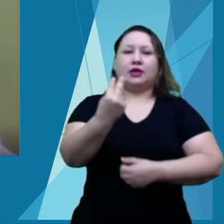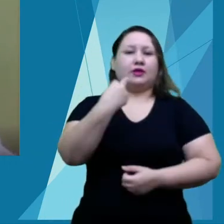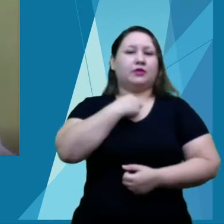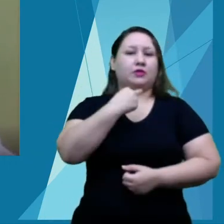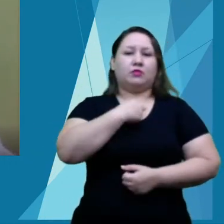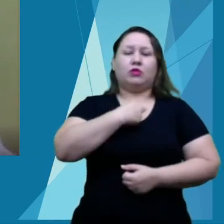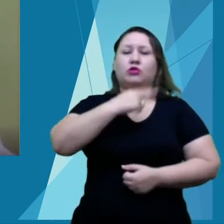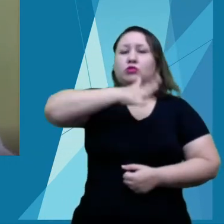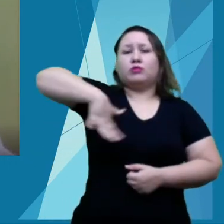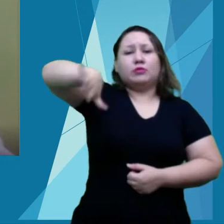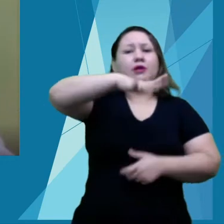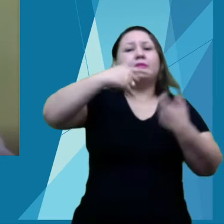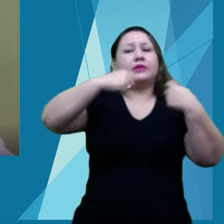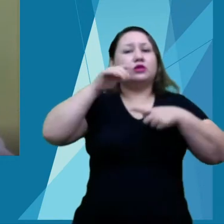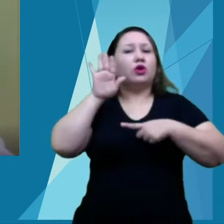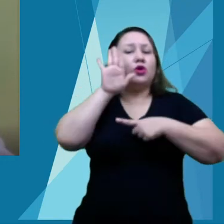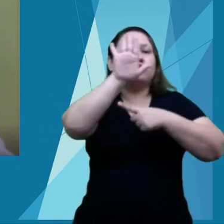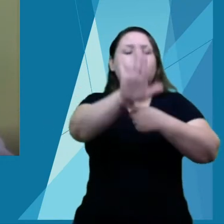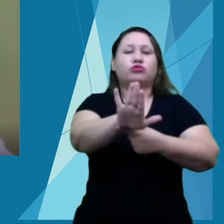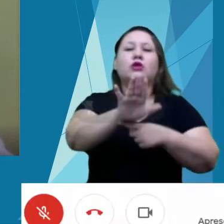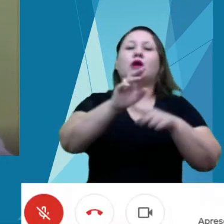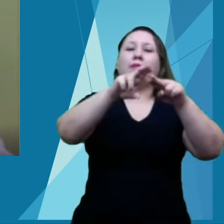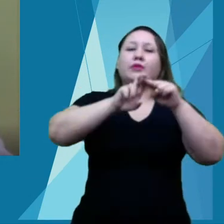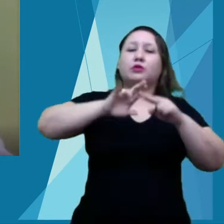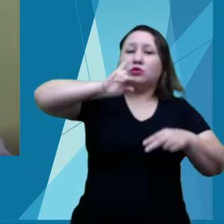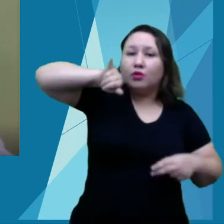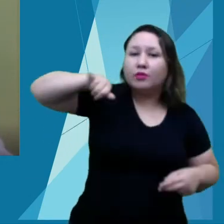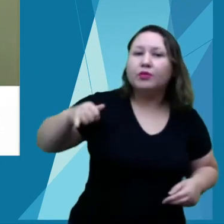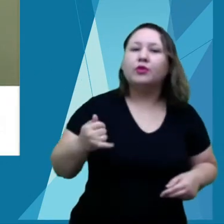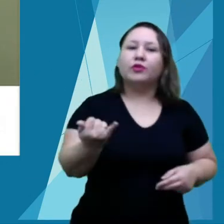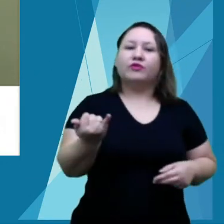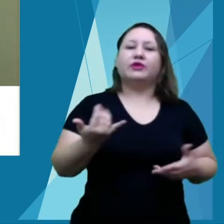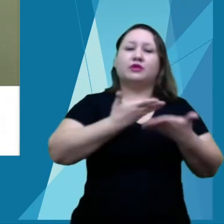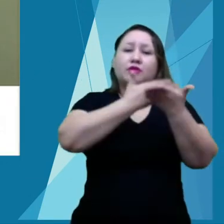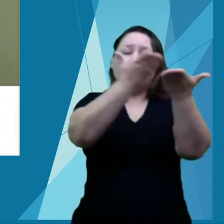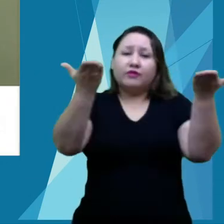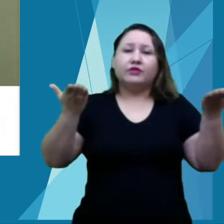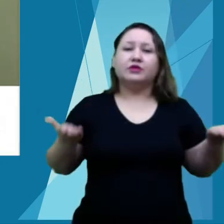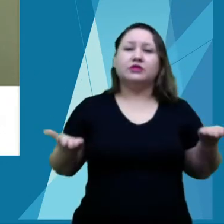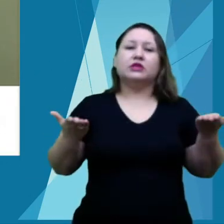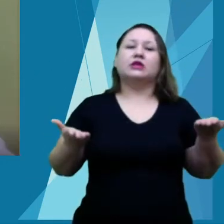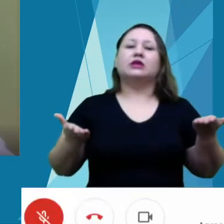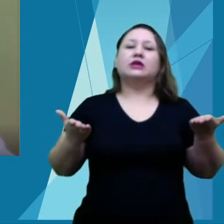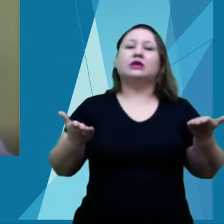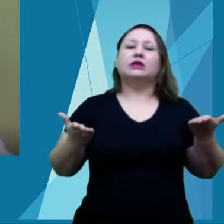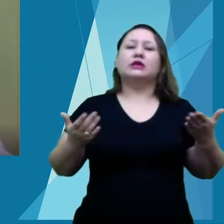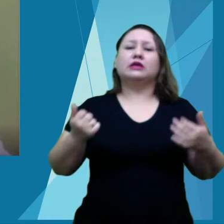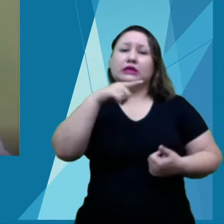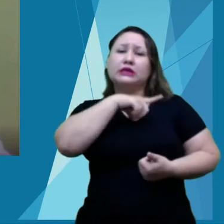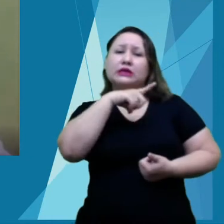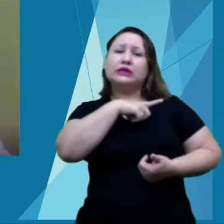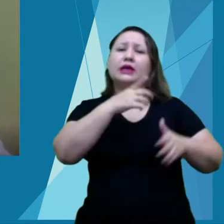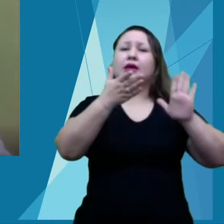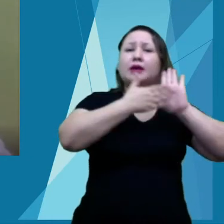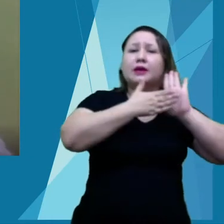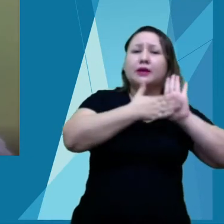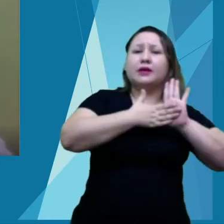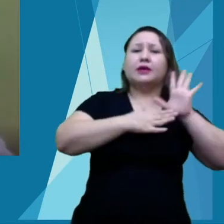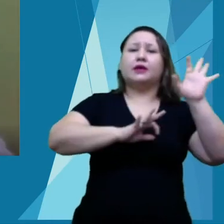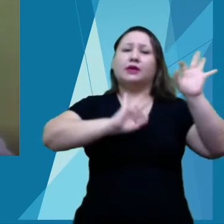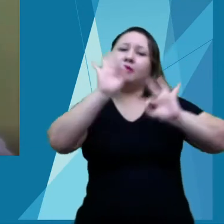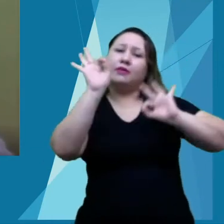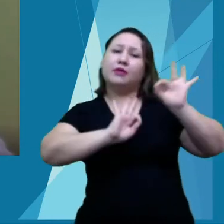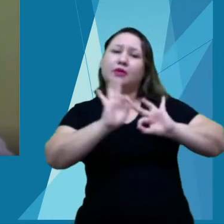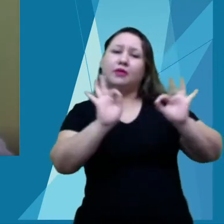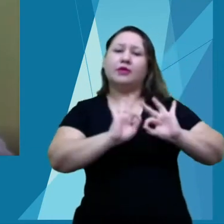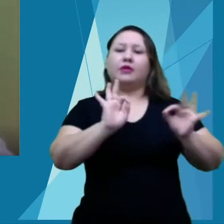estudantes. Por isso, aproveito a oportunidade para convidar vocês, servidores, a submeterem propostas ao nosso edital de extensão que está aberto.